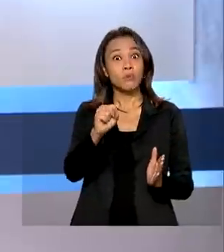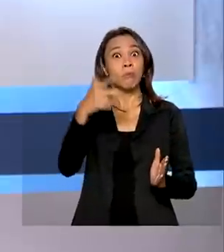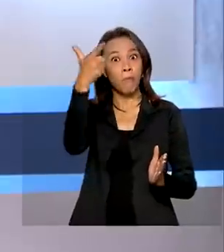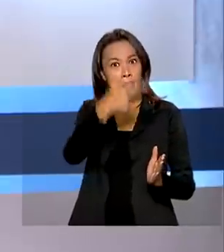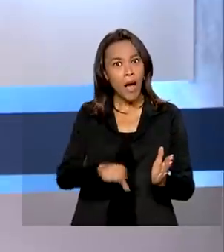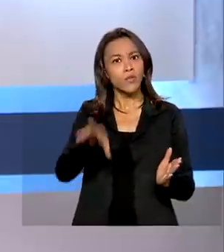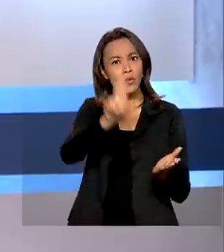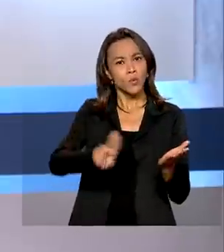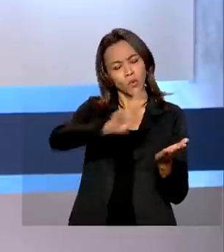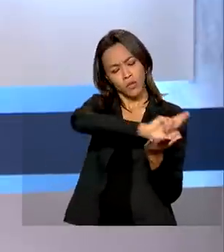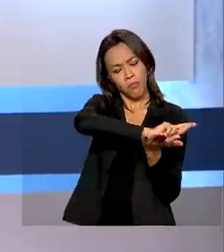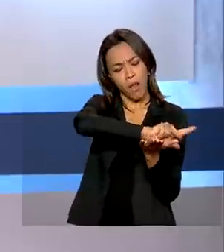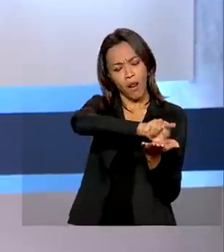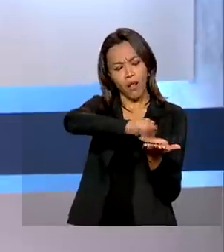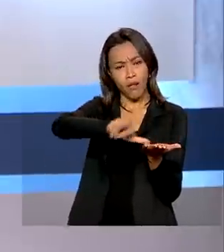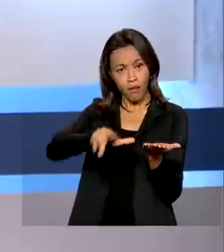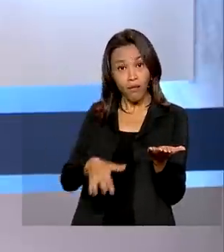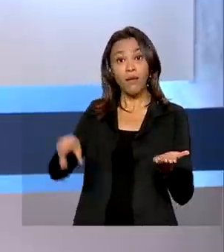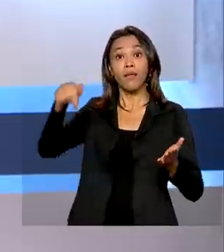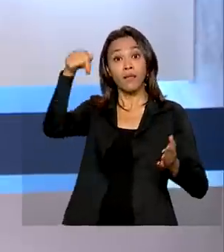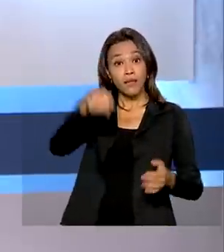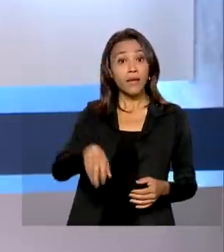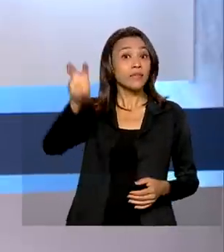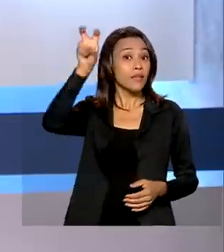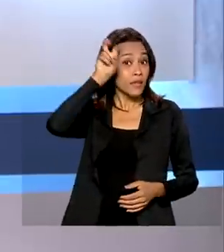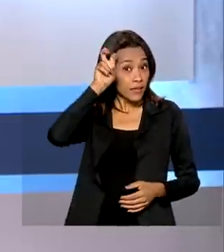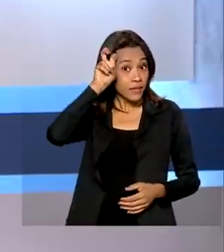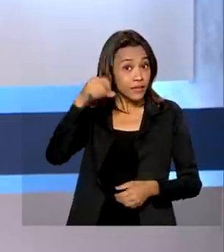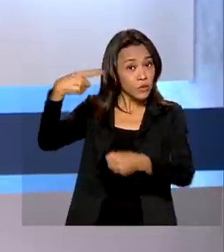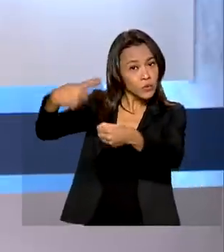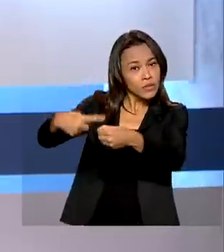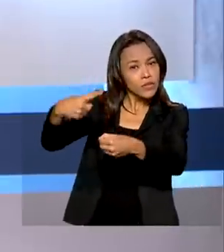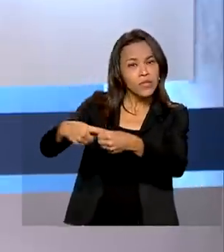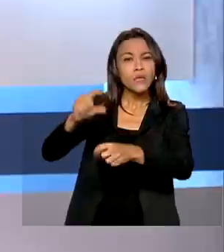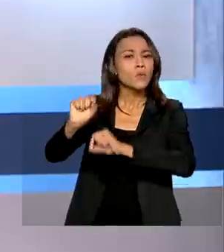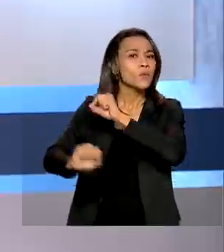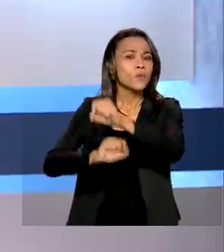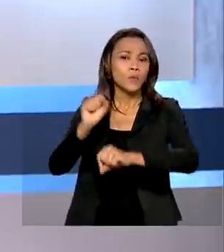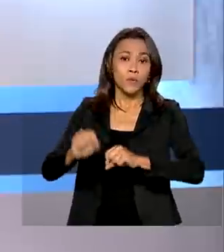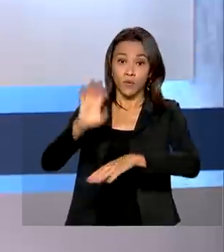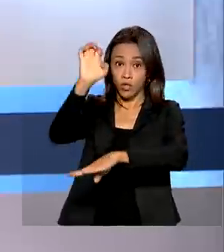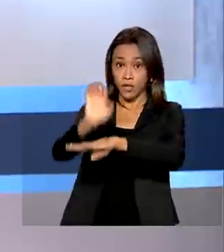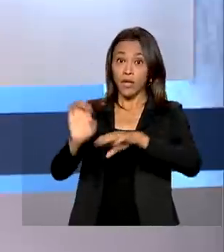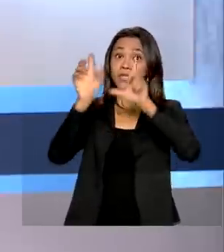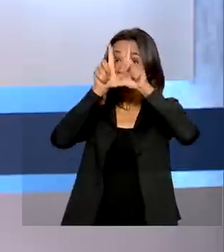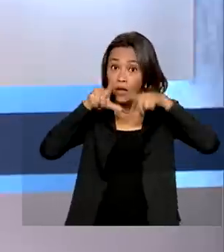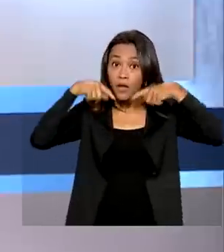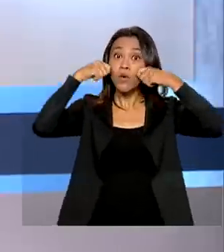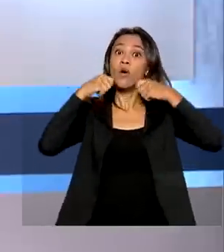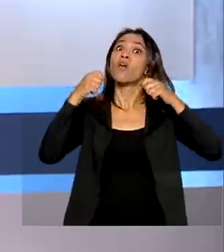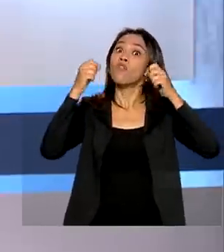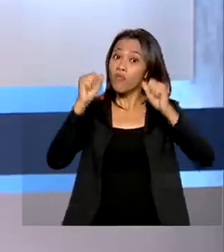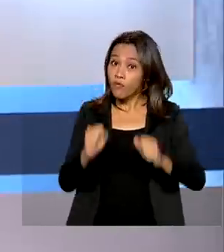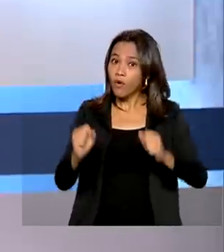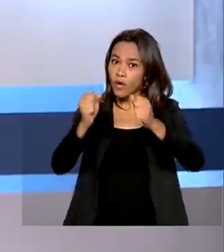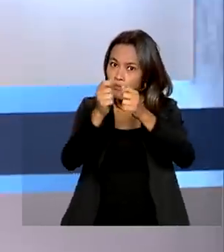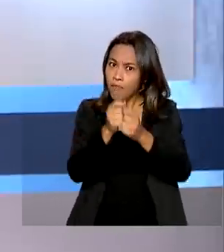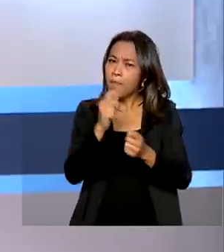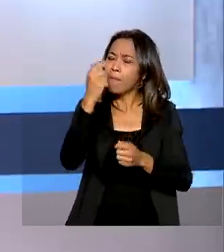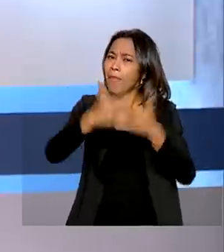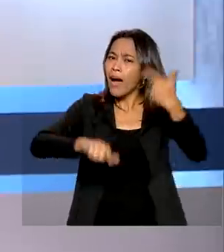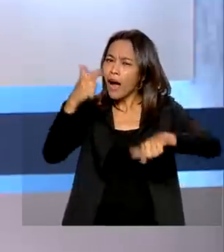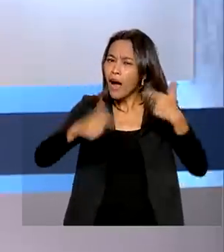funcionalidades. Nesta quinta-feira, no município de Deodoro da Fonseca, em Alagoas, o dispositivo foi ampliado com o lançamento do